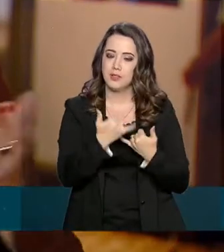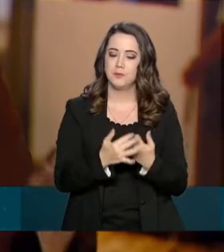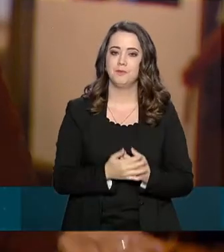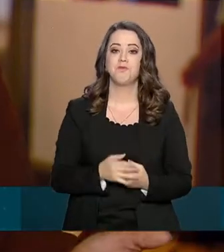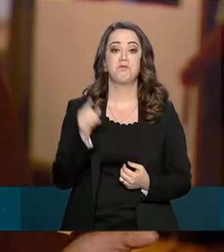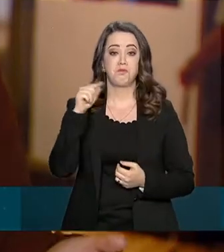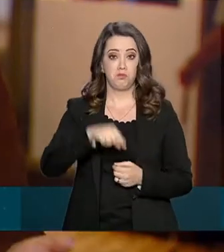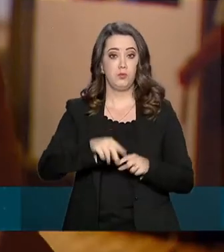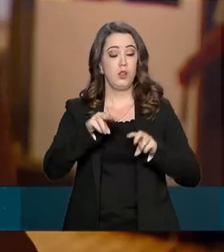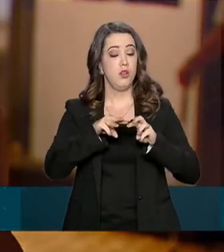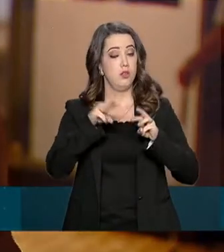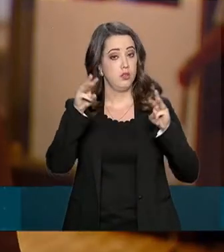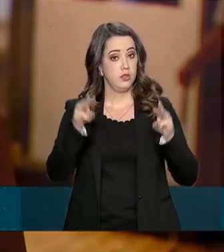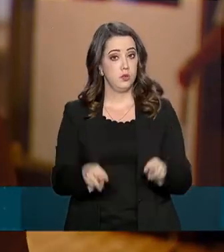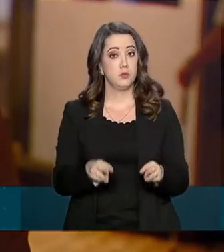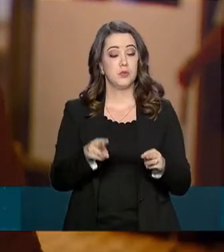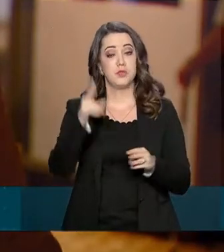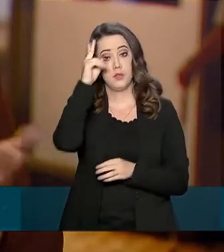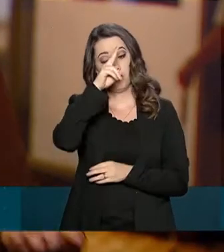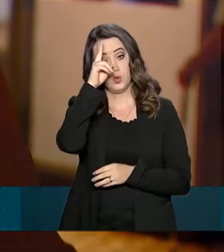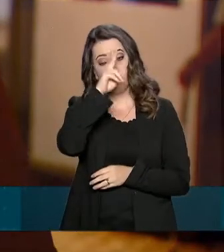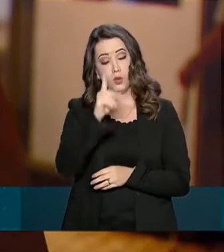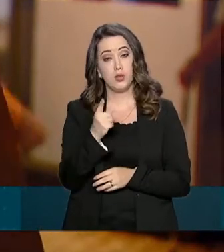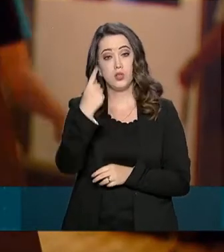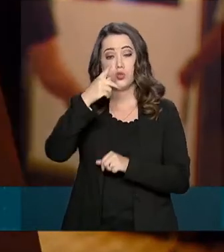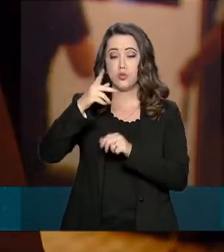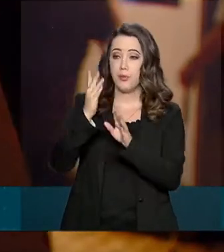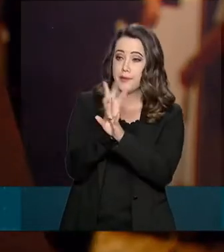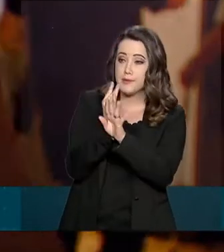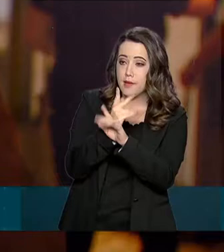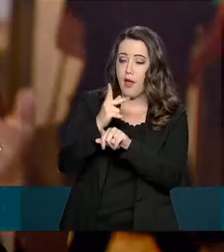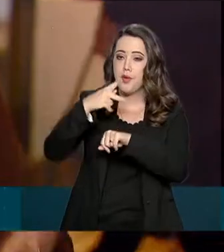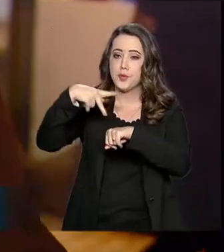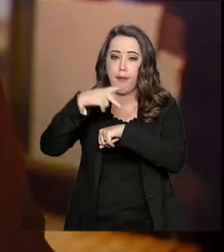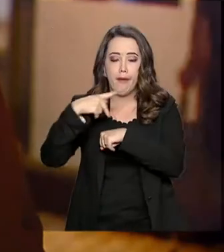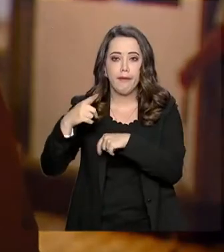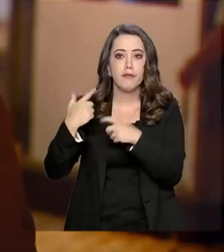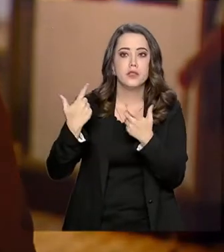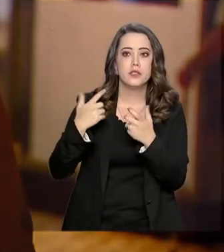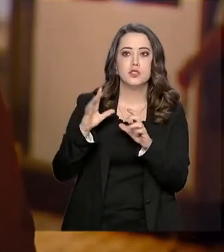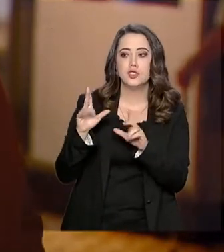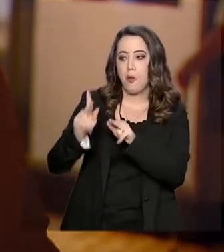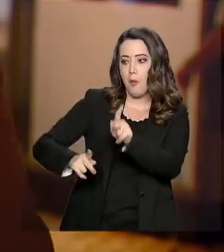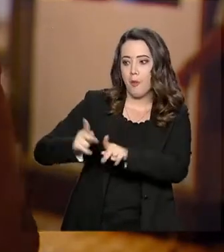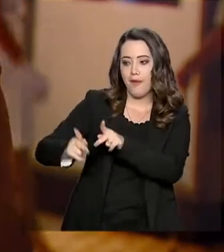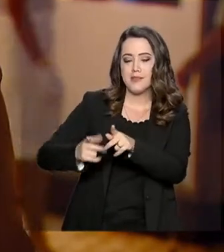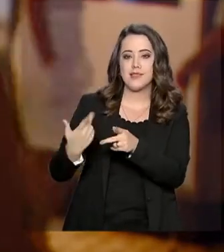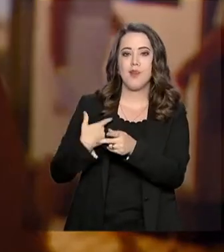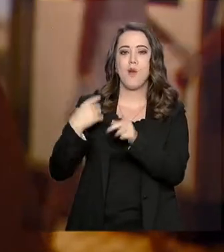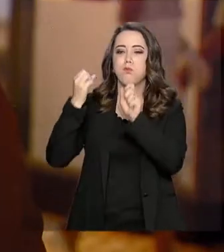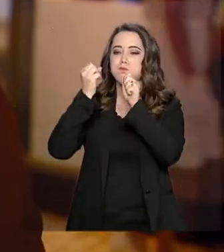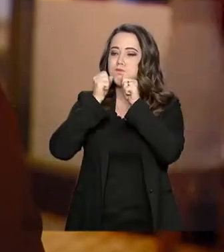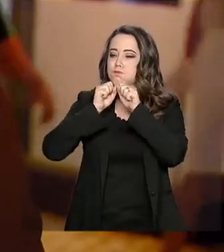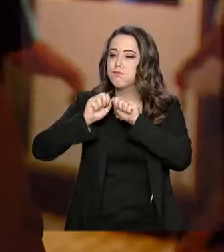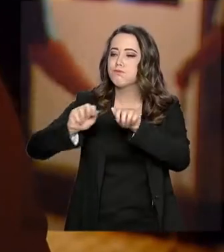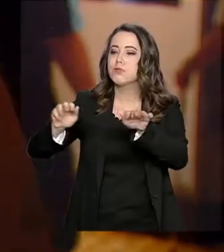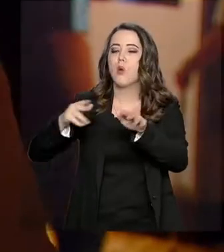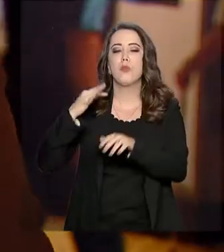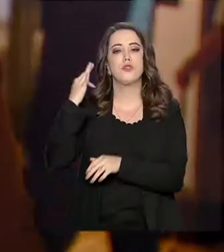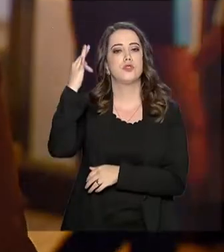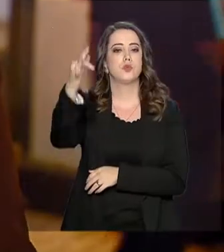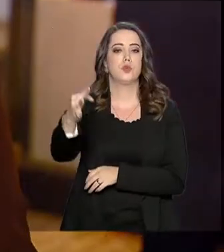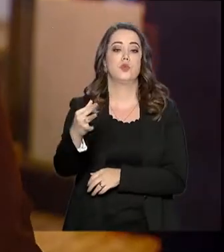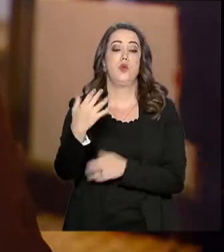história de uma cidade, de um país e de uma civilização é contada e guardada para gerações seguintes.